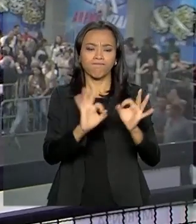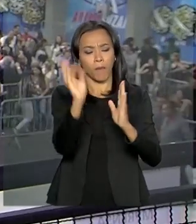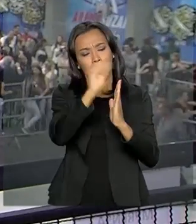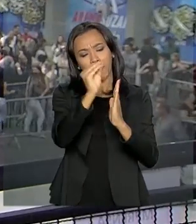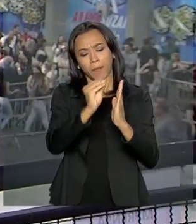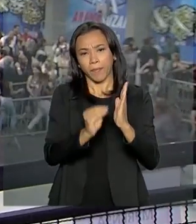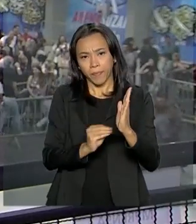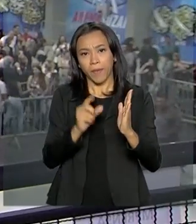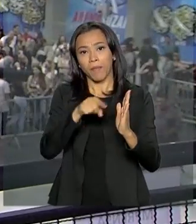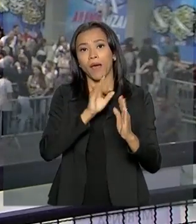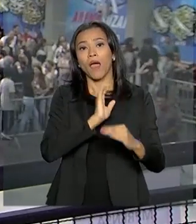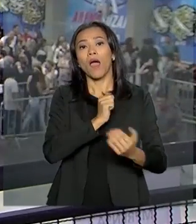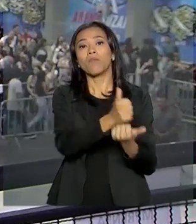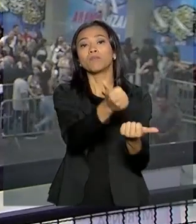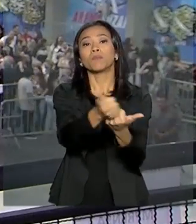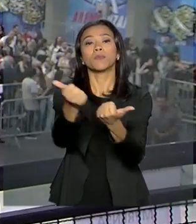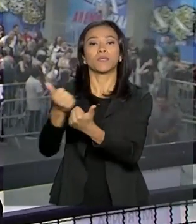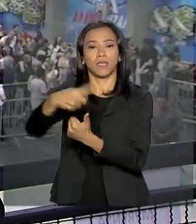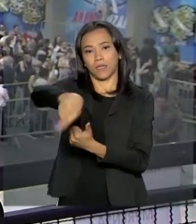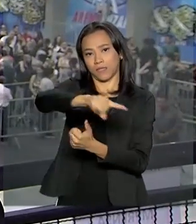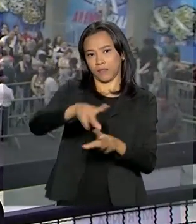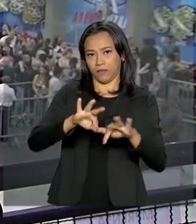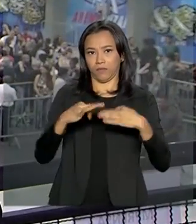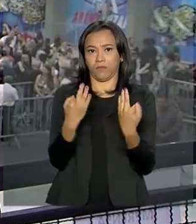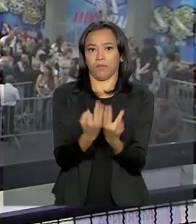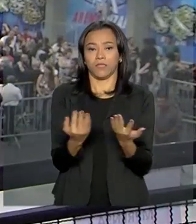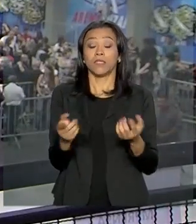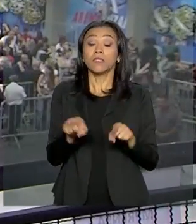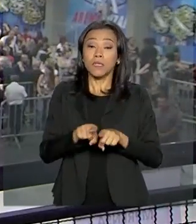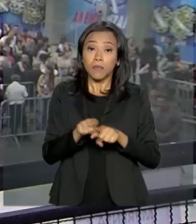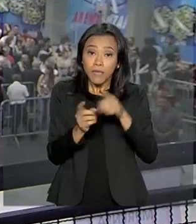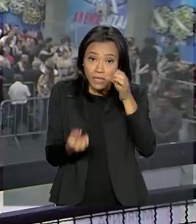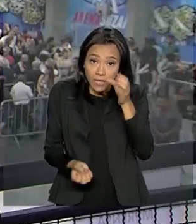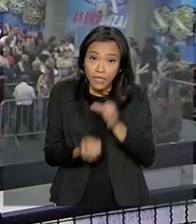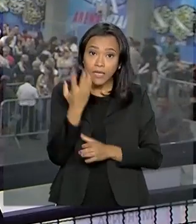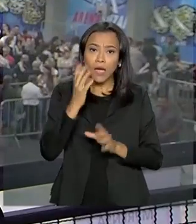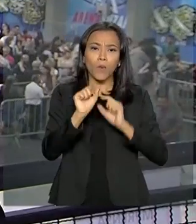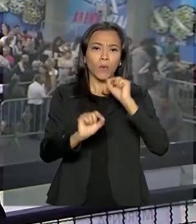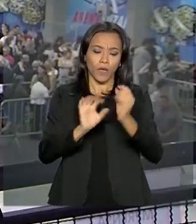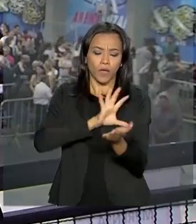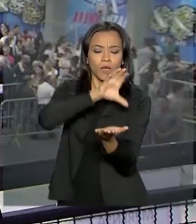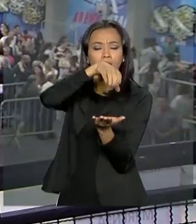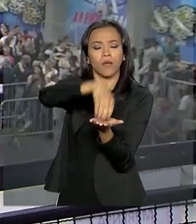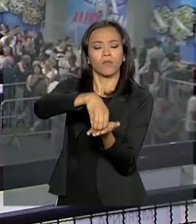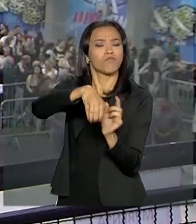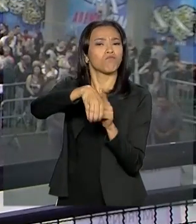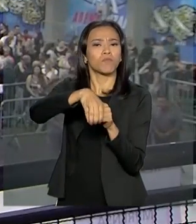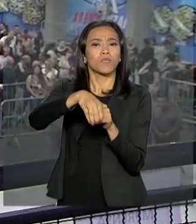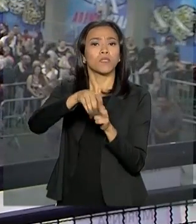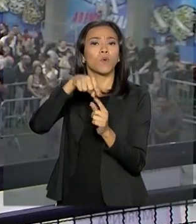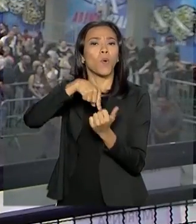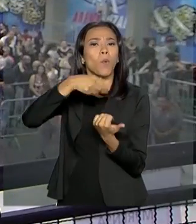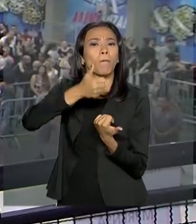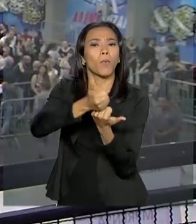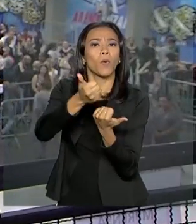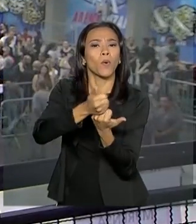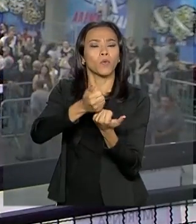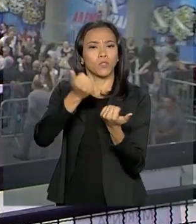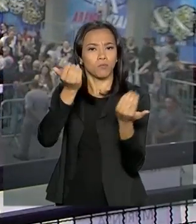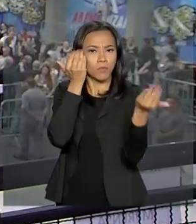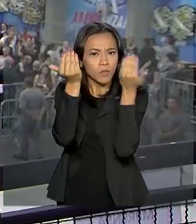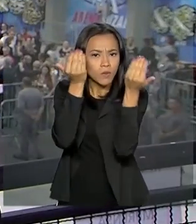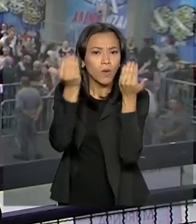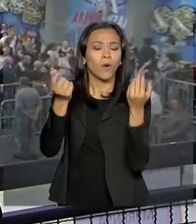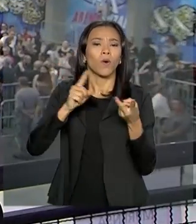atendimento a essas famílias. Inclusive a criação de um centro de apoio com apoio psicológico e